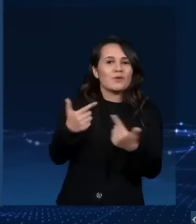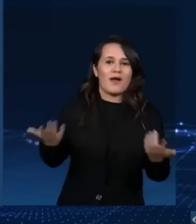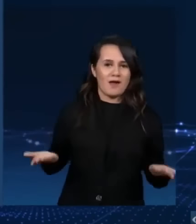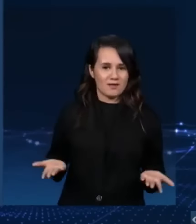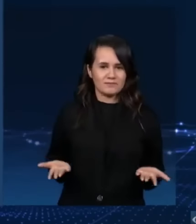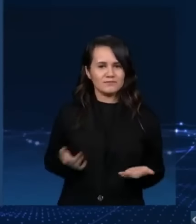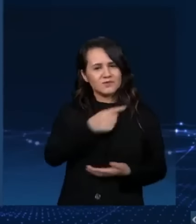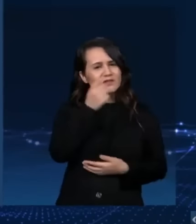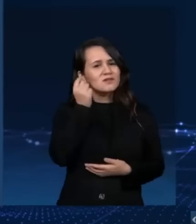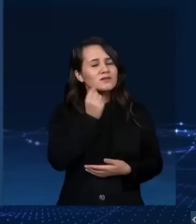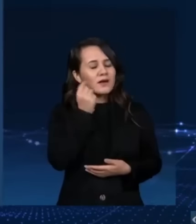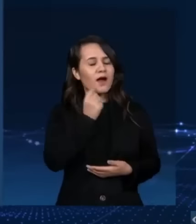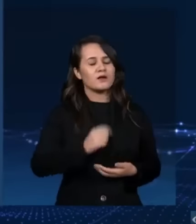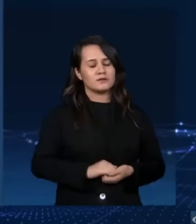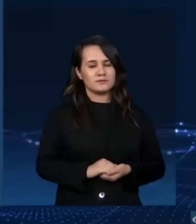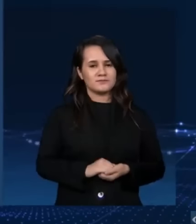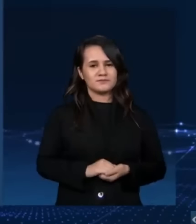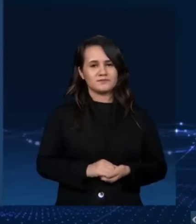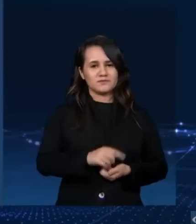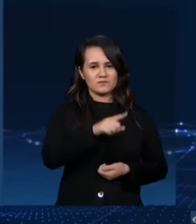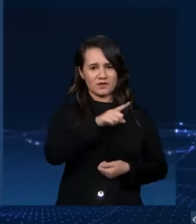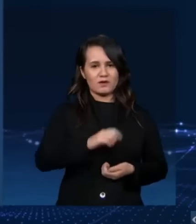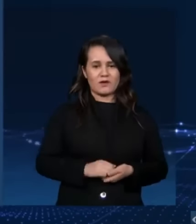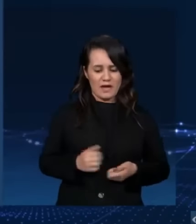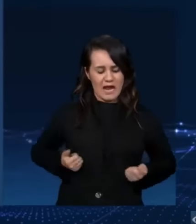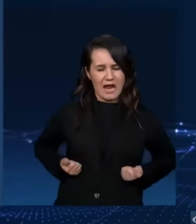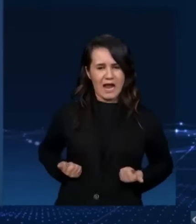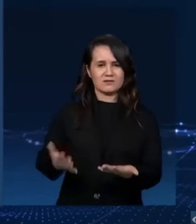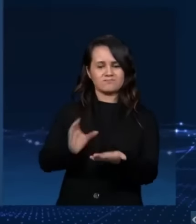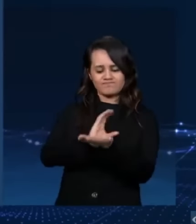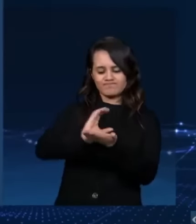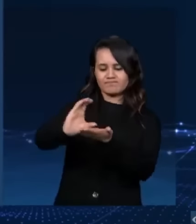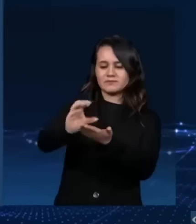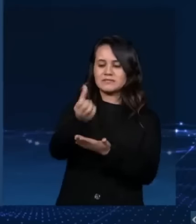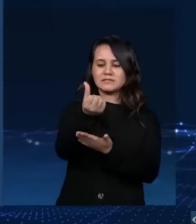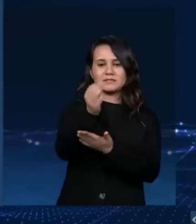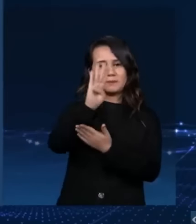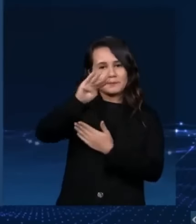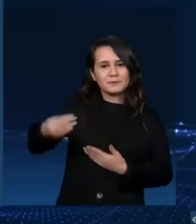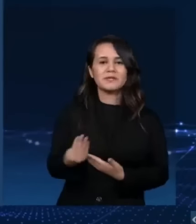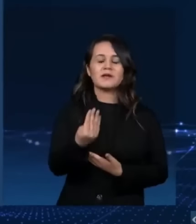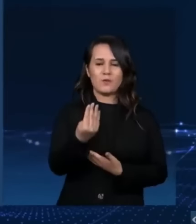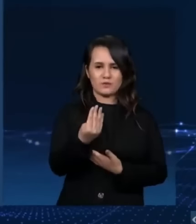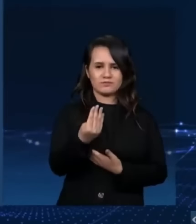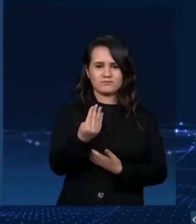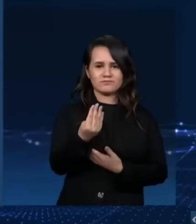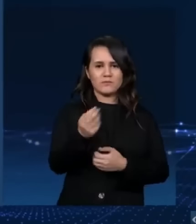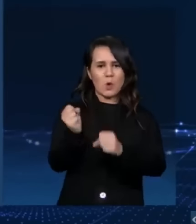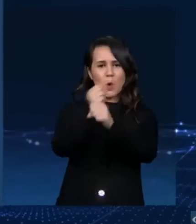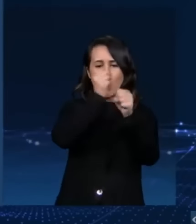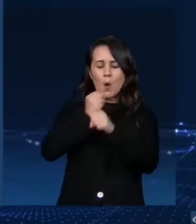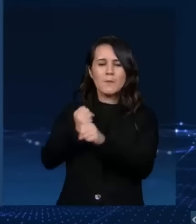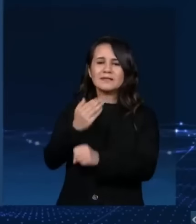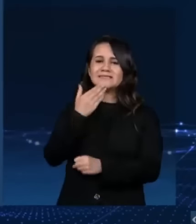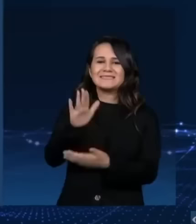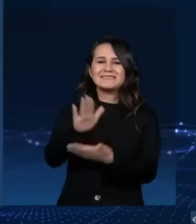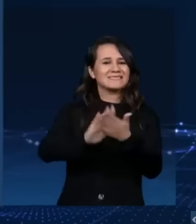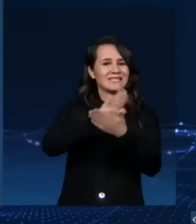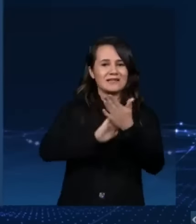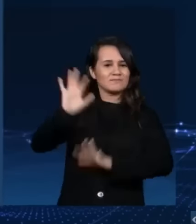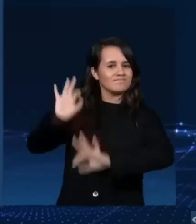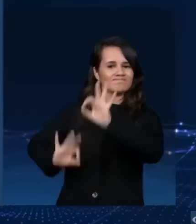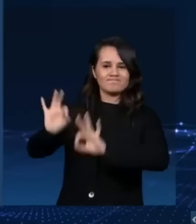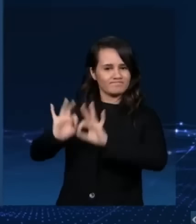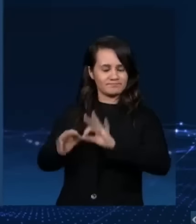Nunes, você gastou praticamente 6 bilhões de reais em obras sem licitação e sem planejamento.